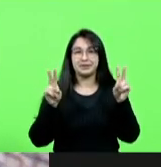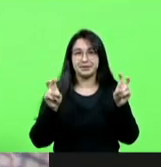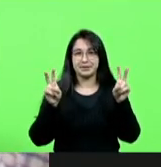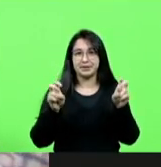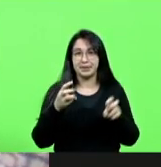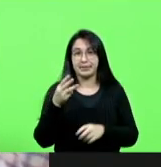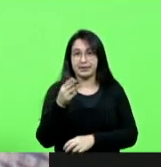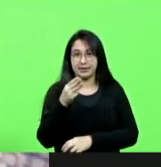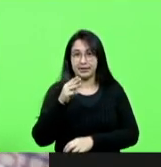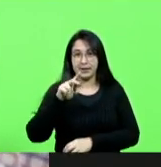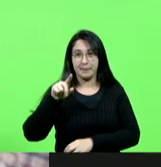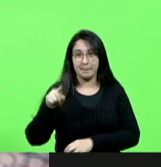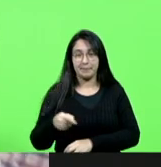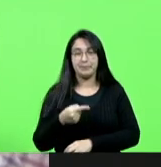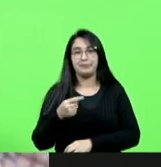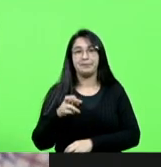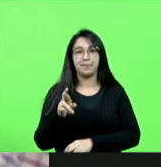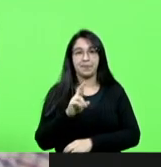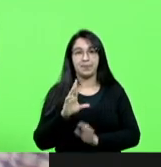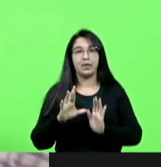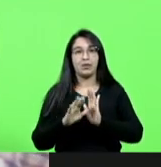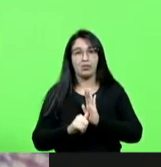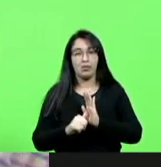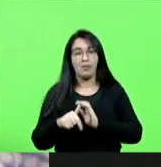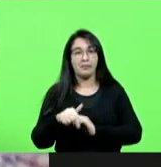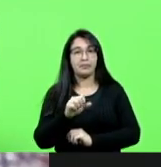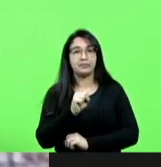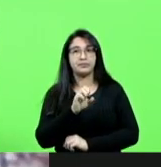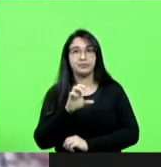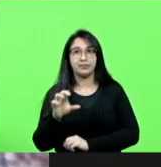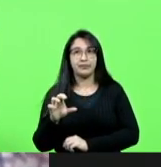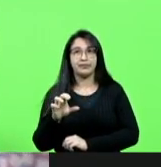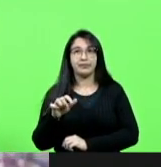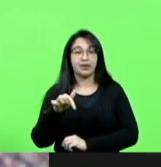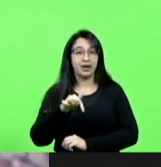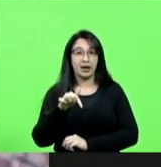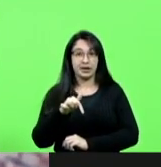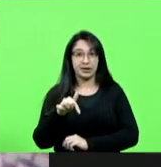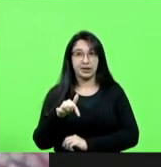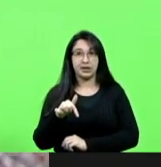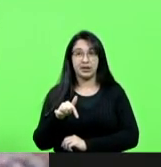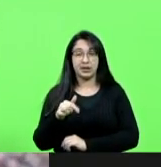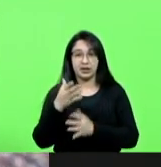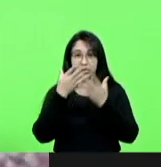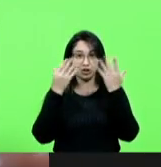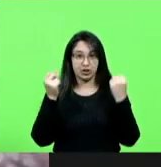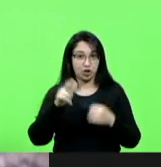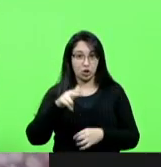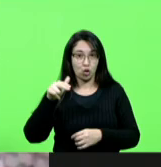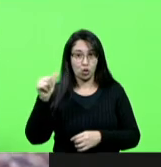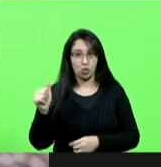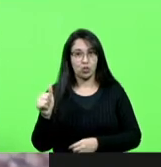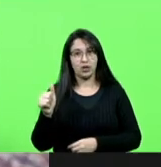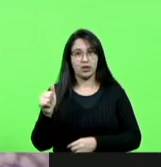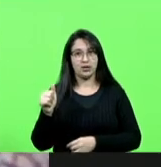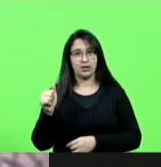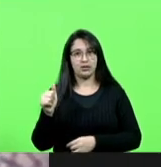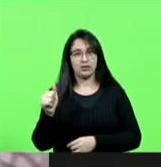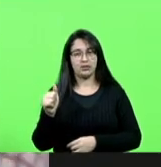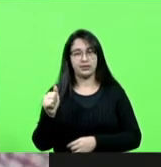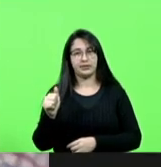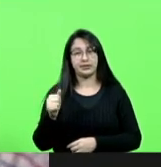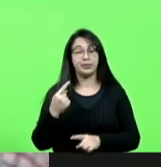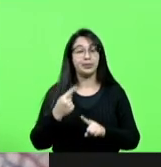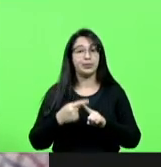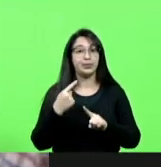33 milhões de reais roubados de Santa Catarina e Santa Catarina não vai esquecer isso, não vamos esquecer, até